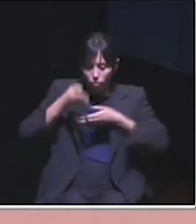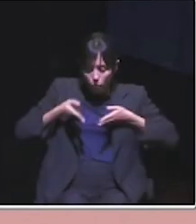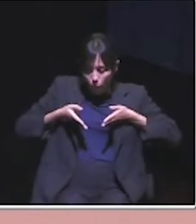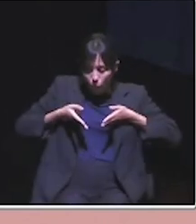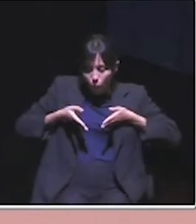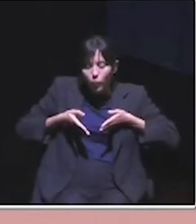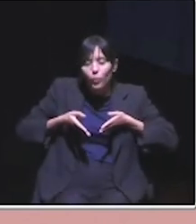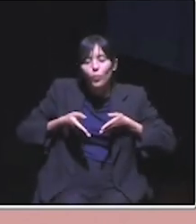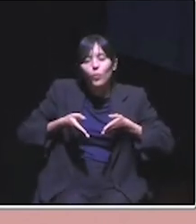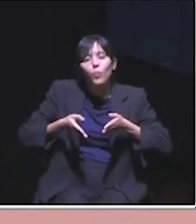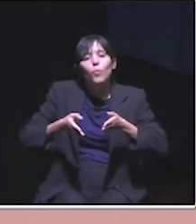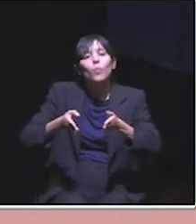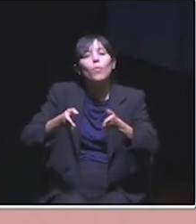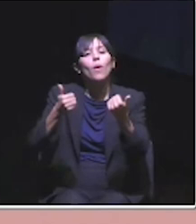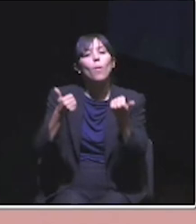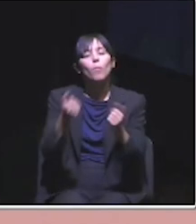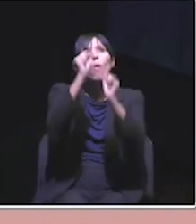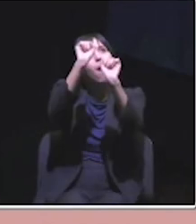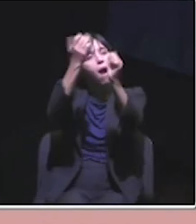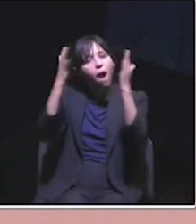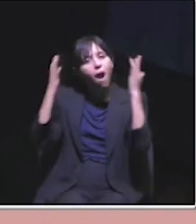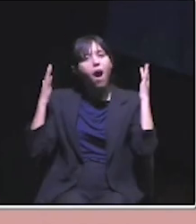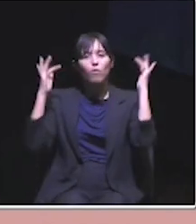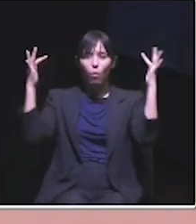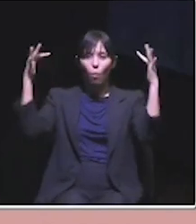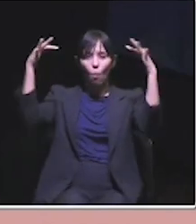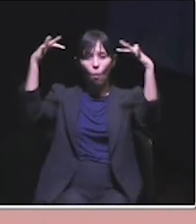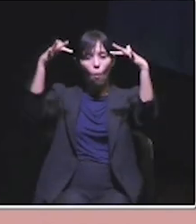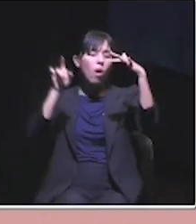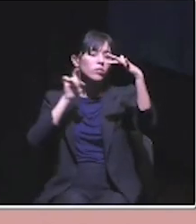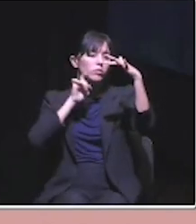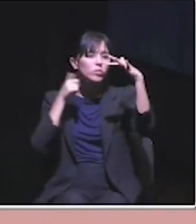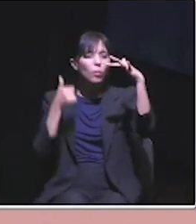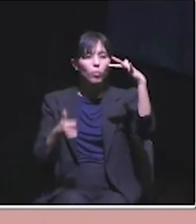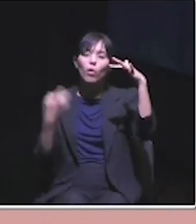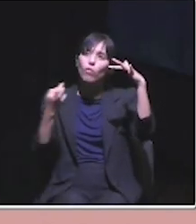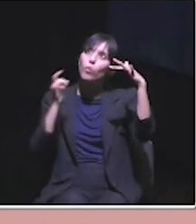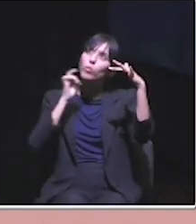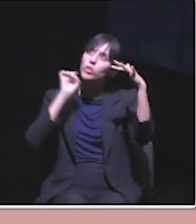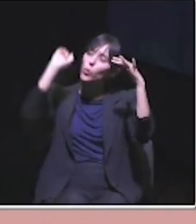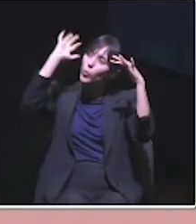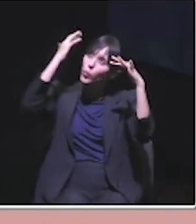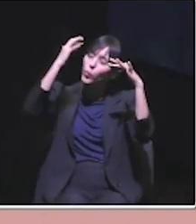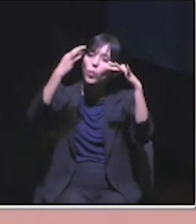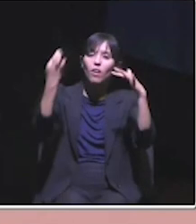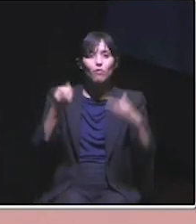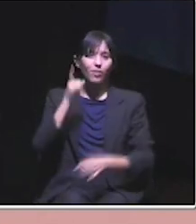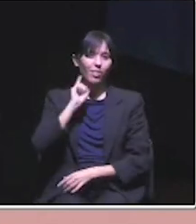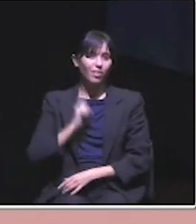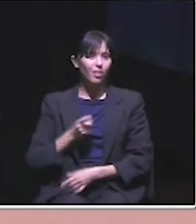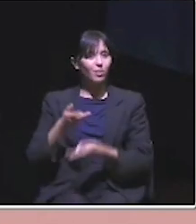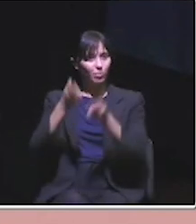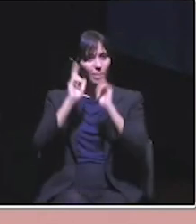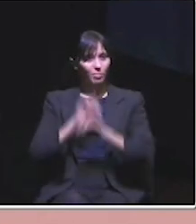Colano. Foi um alívio chegar a uma zona onde há mais árvores, com copas maiores e mais densas, e estar sobre o refúgio da sua sombra a festejar o Dia da Liberdade.